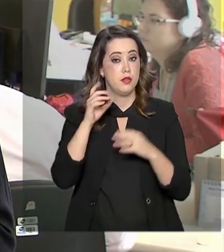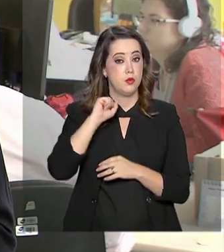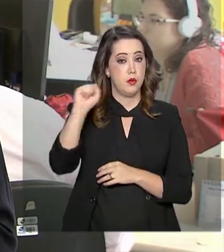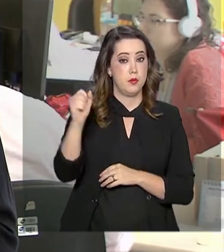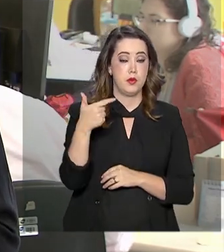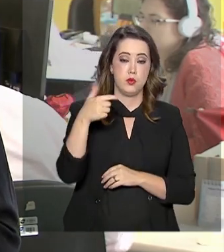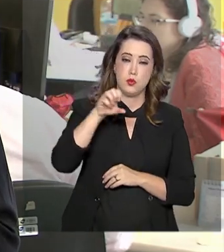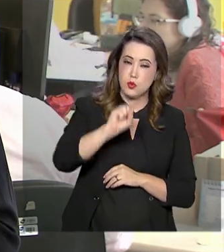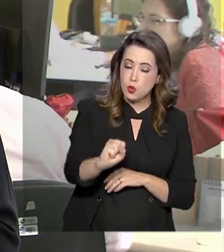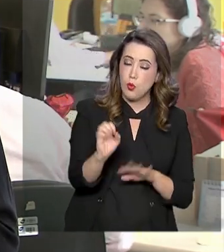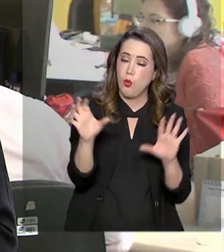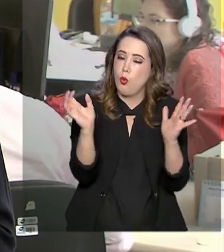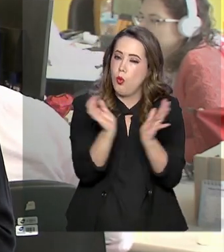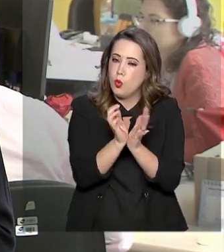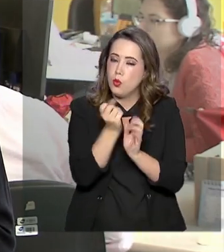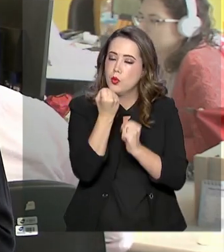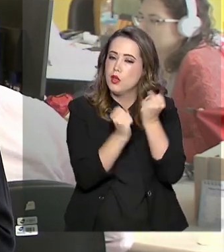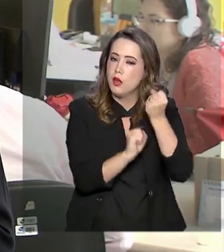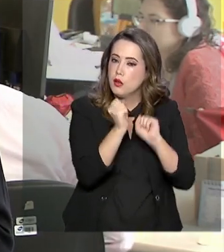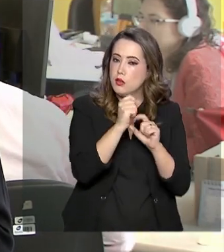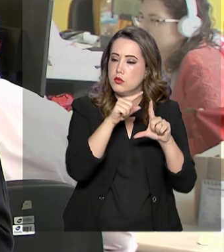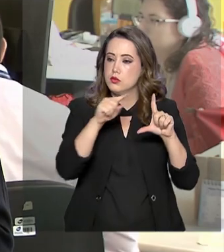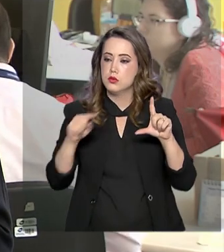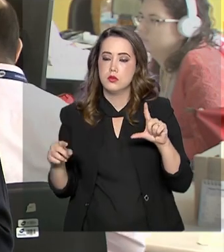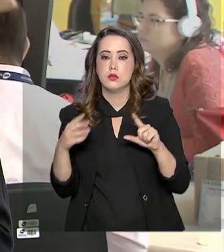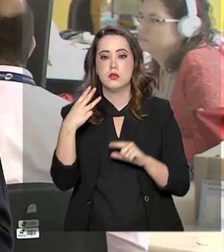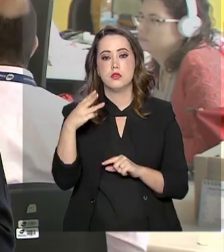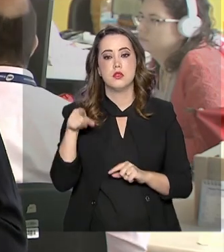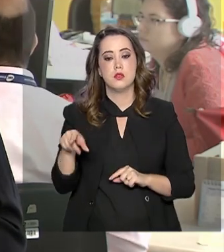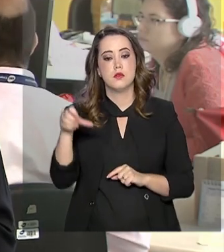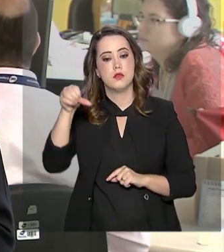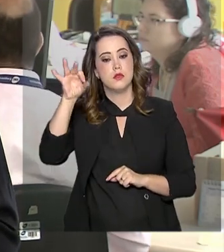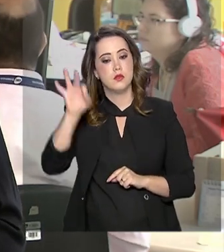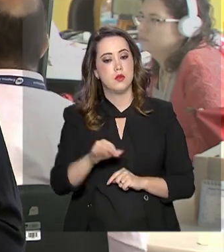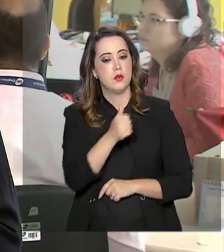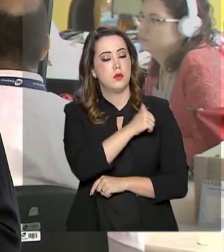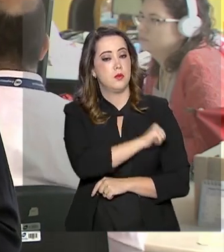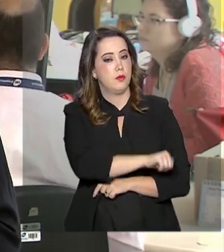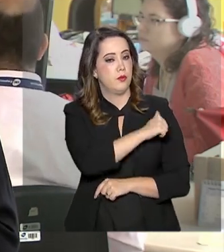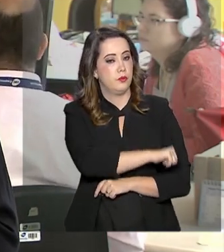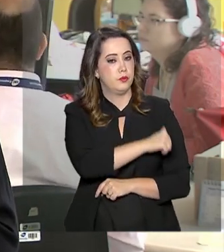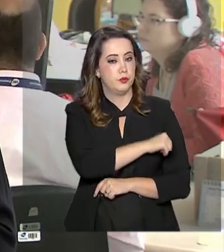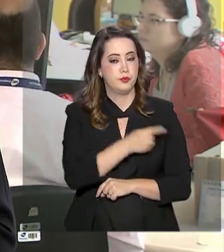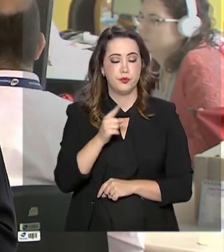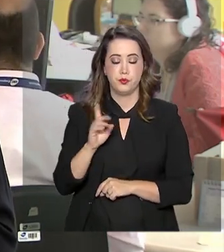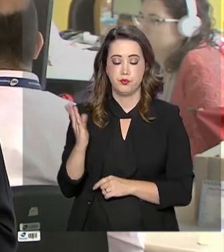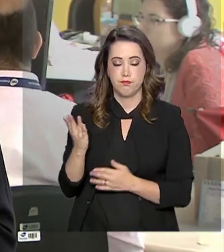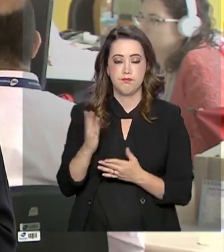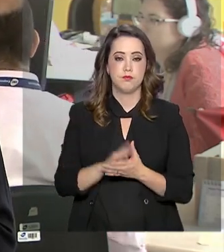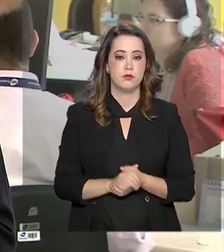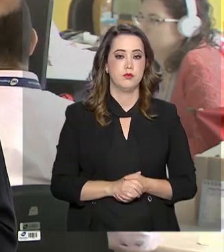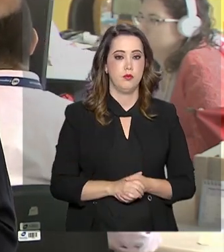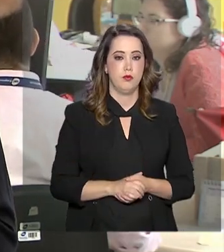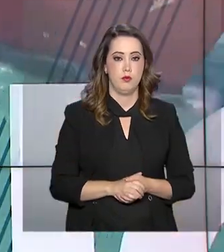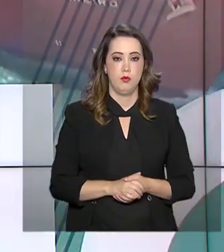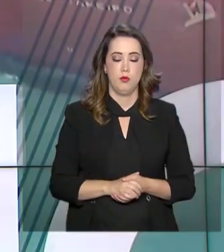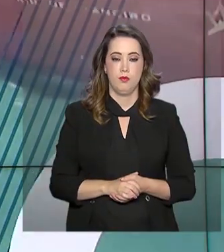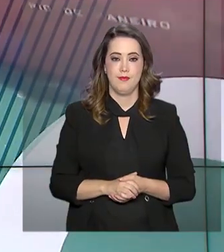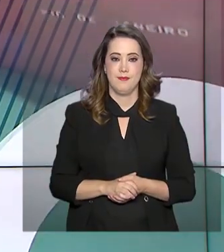2018, o setor industrial caiu 3,9%. Do Rio de Janeiro, Alessandra Lago, para o Governo Agora.